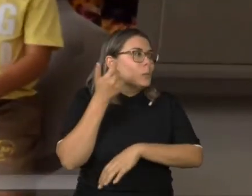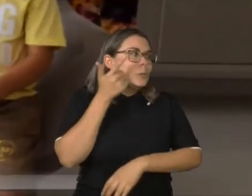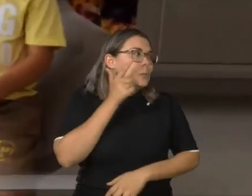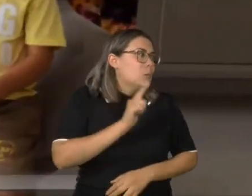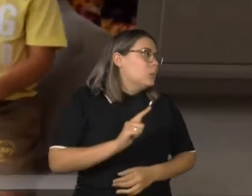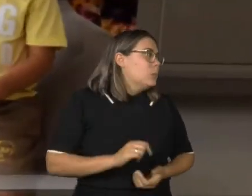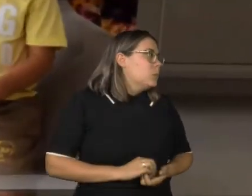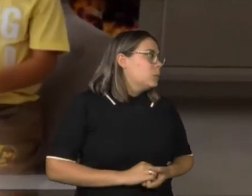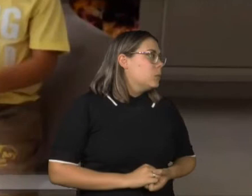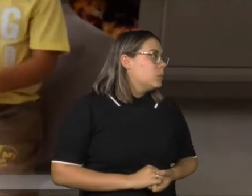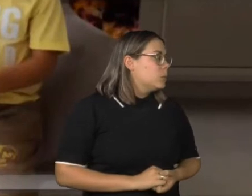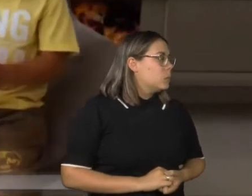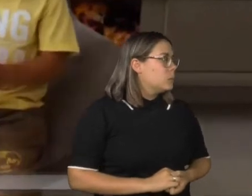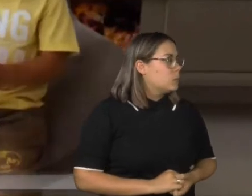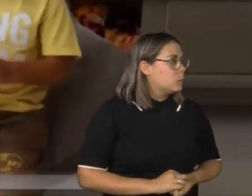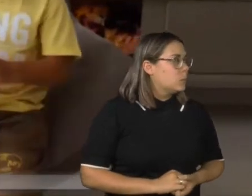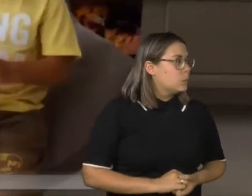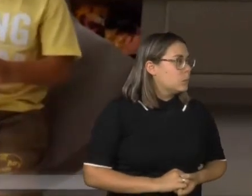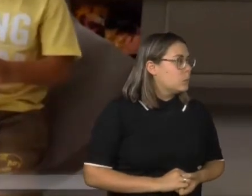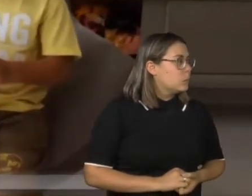Compartilhar o som do que está aqui, eu estou noido.